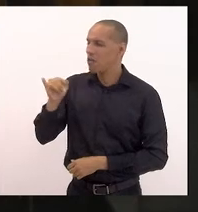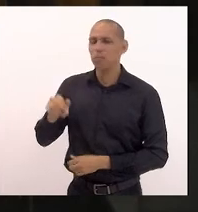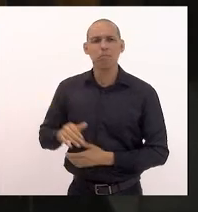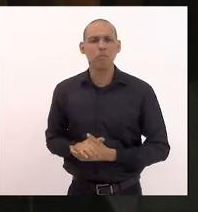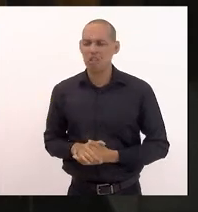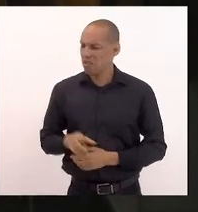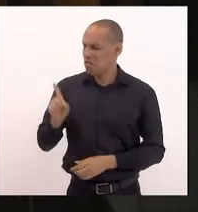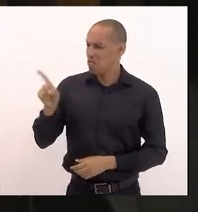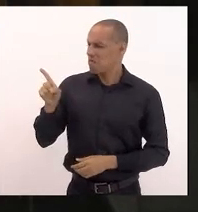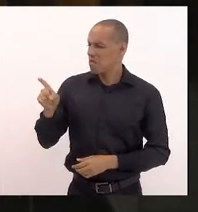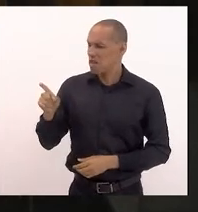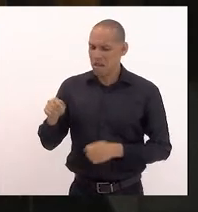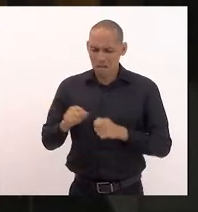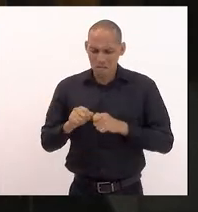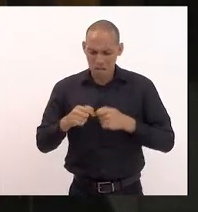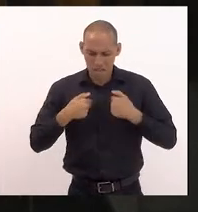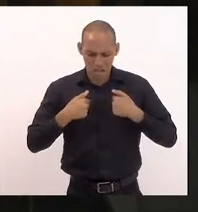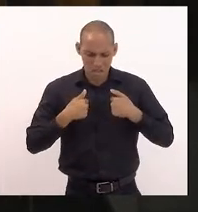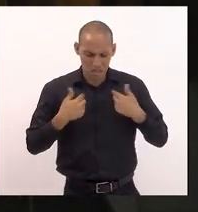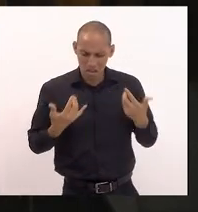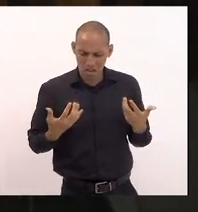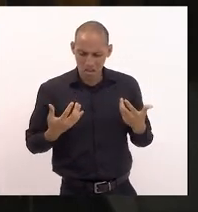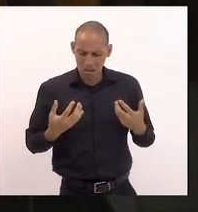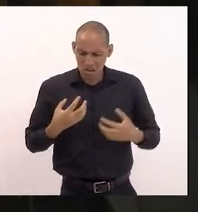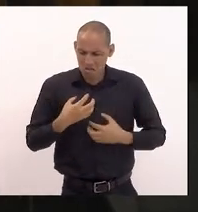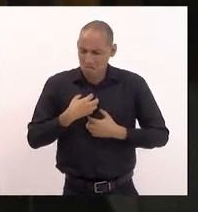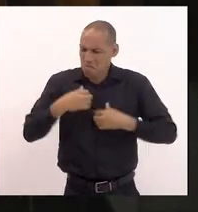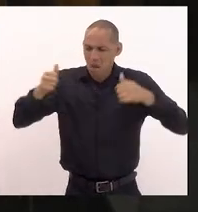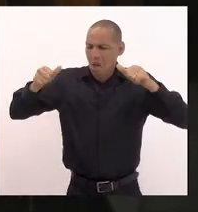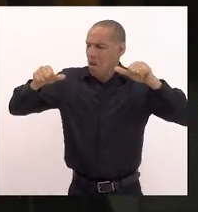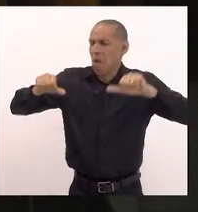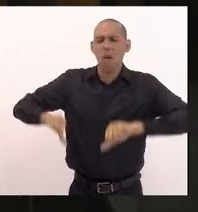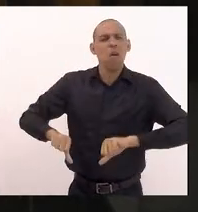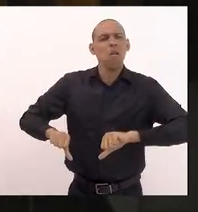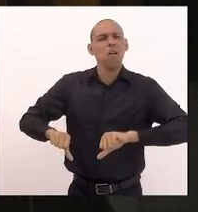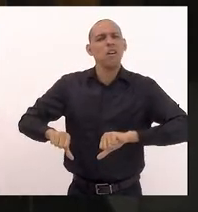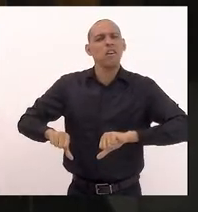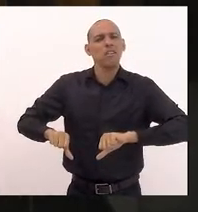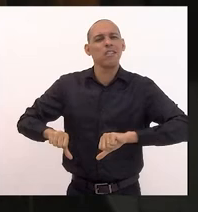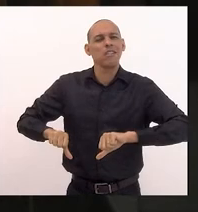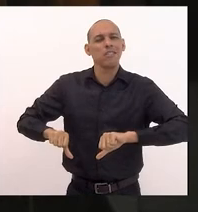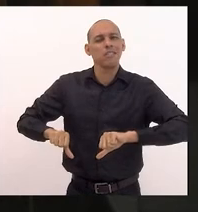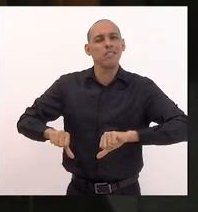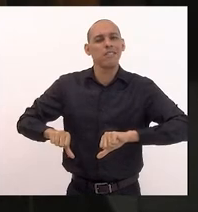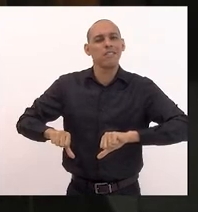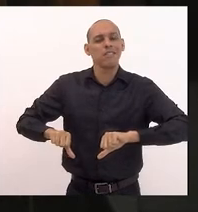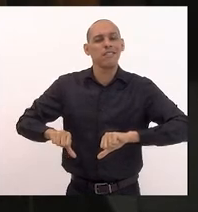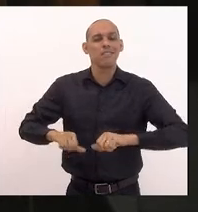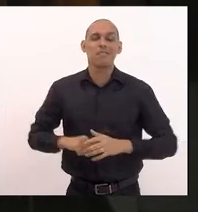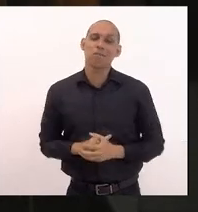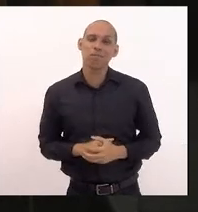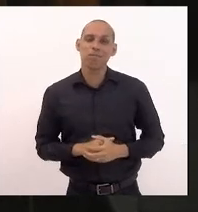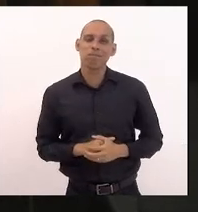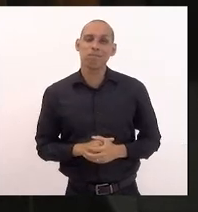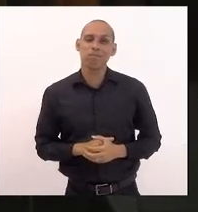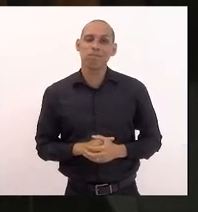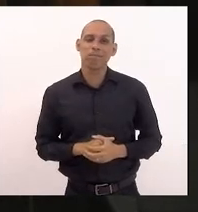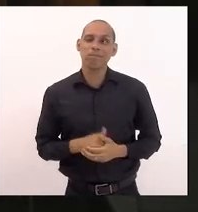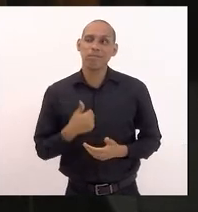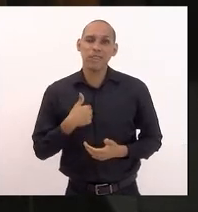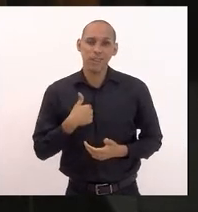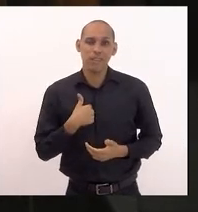despertava o pior dos seus lados e eu diria até que